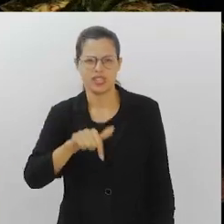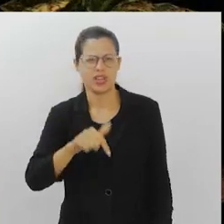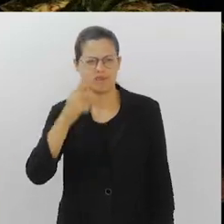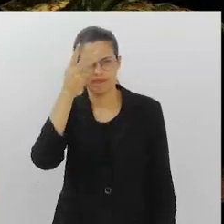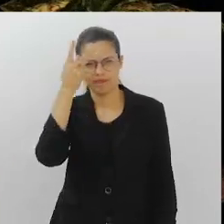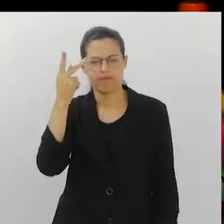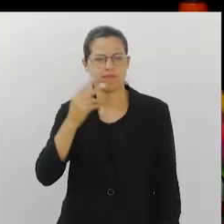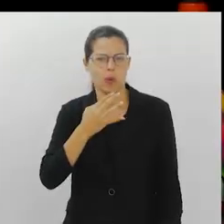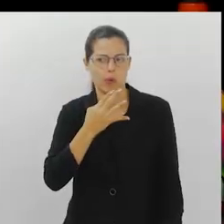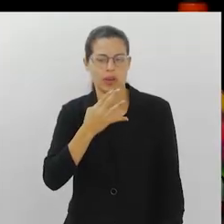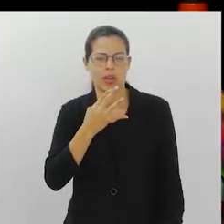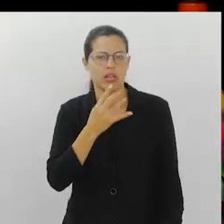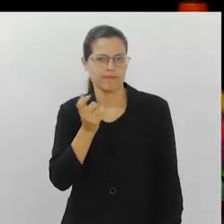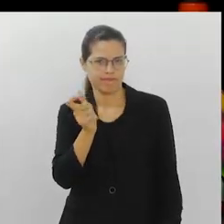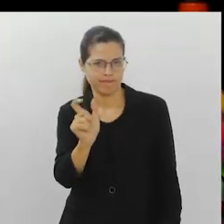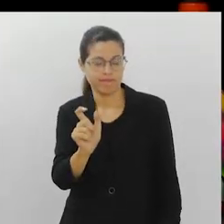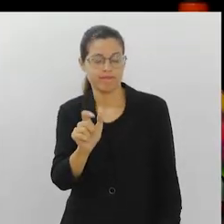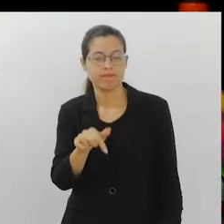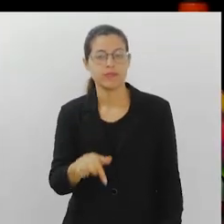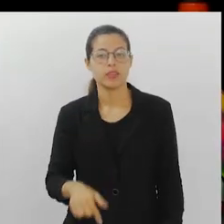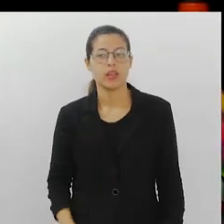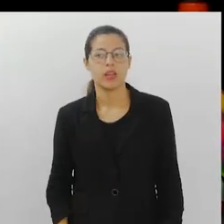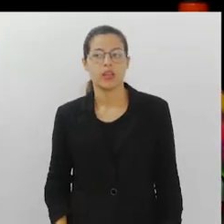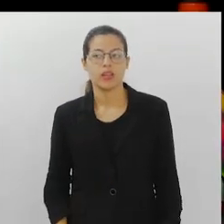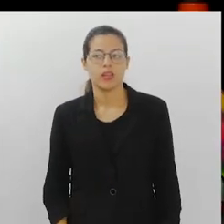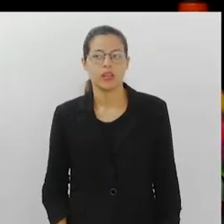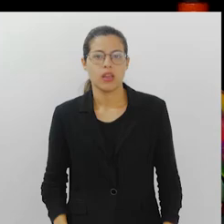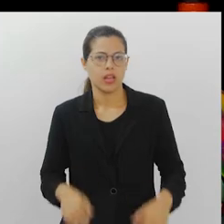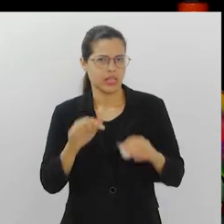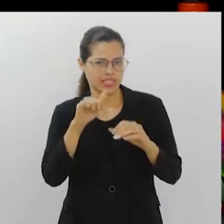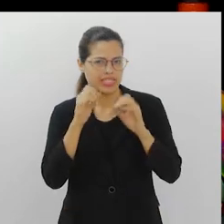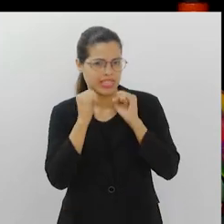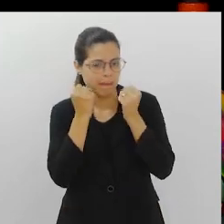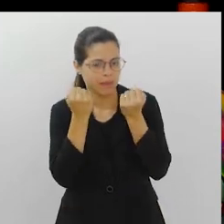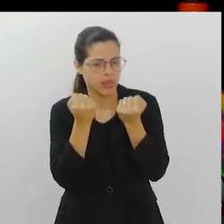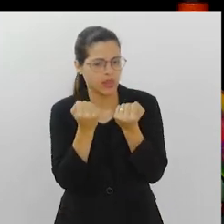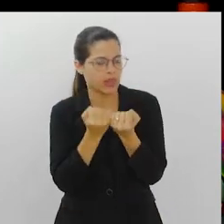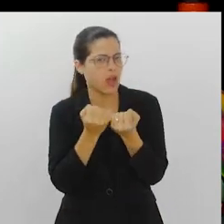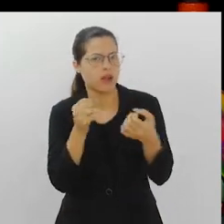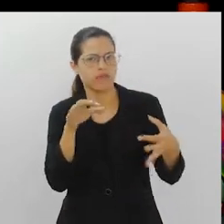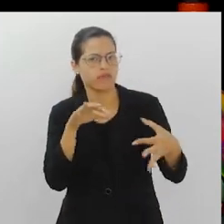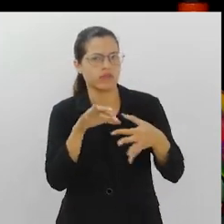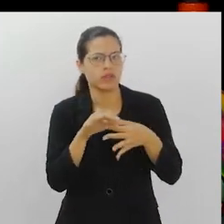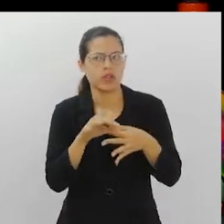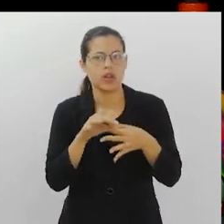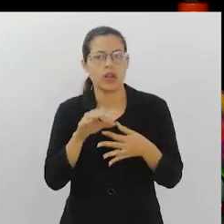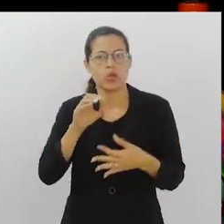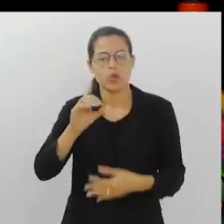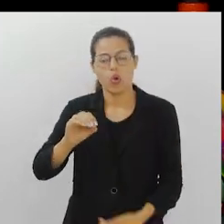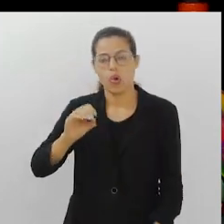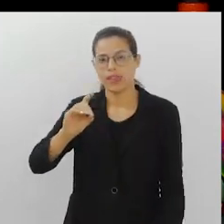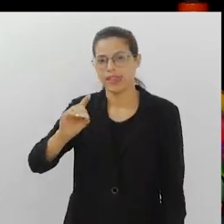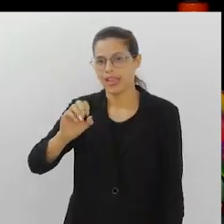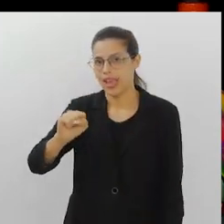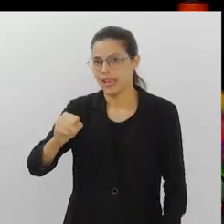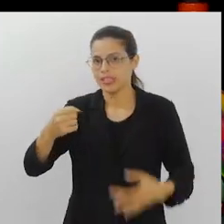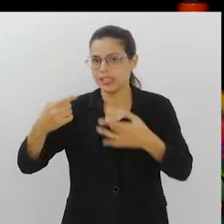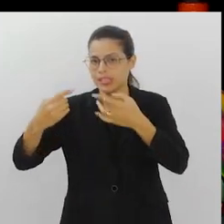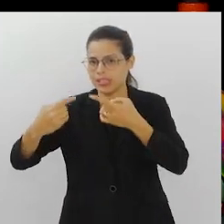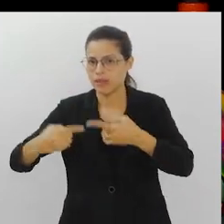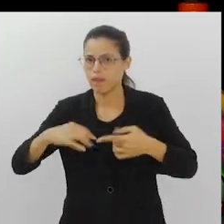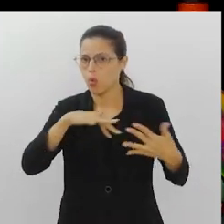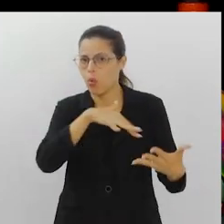bastante em vogue, alta, mas a jornada se pega muito nos ODS, nos desafios